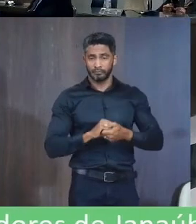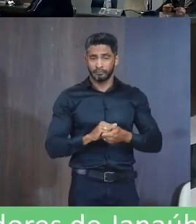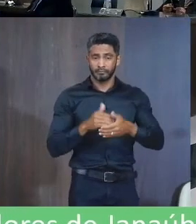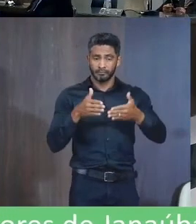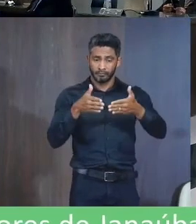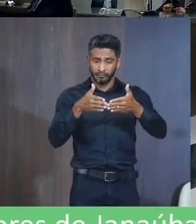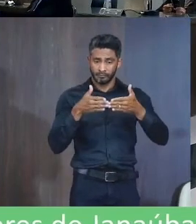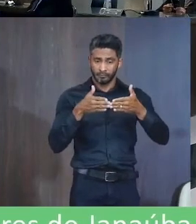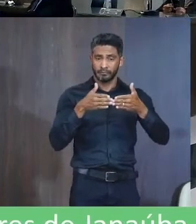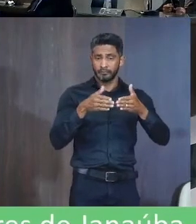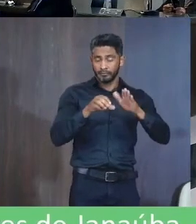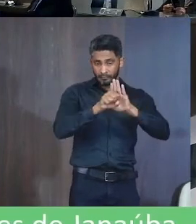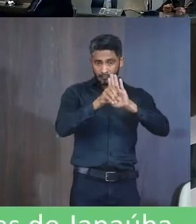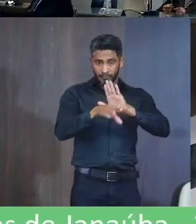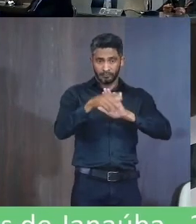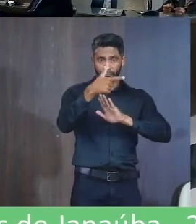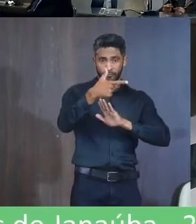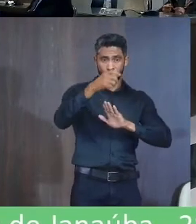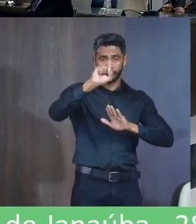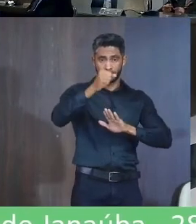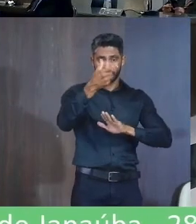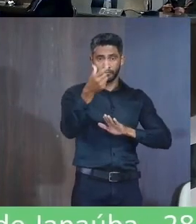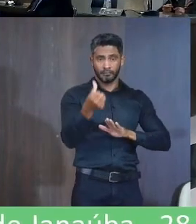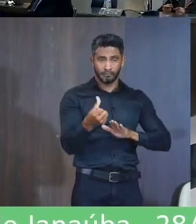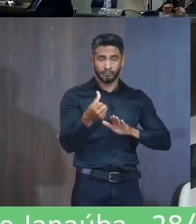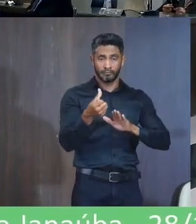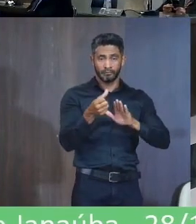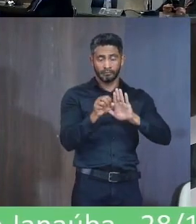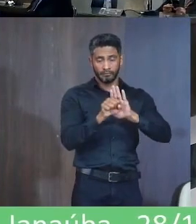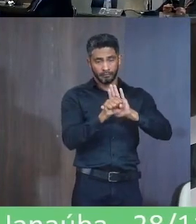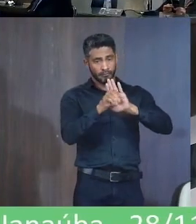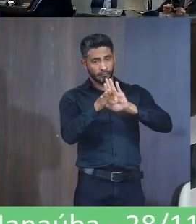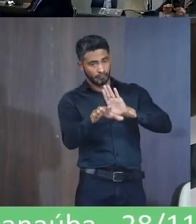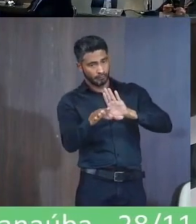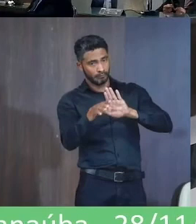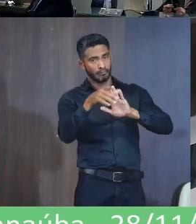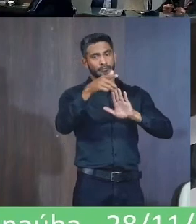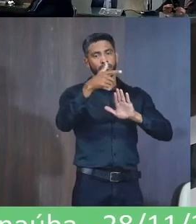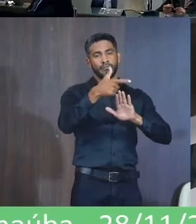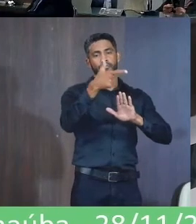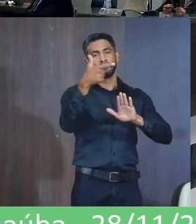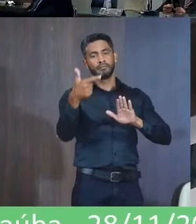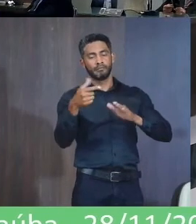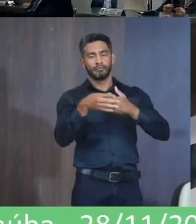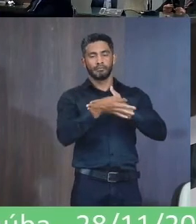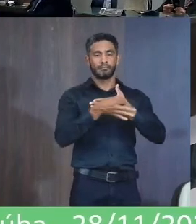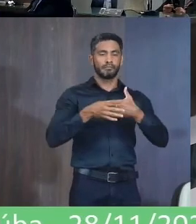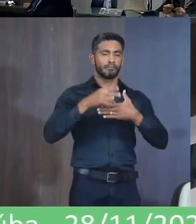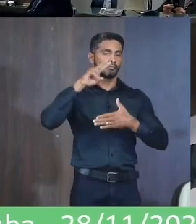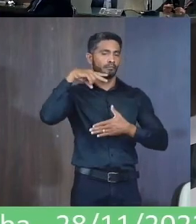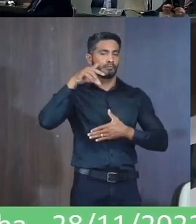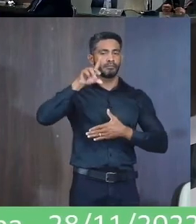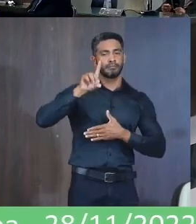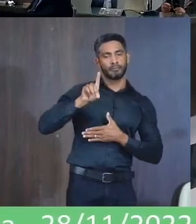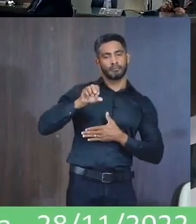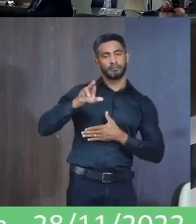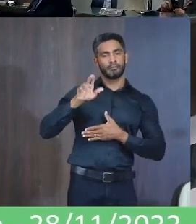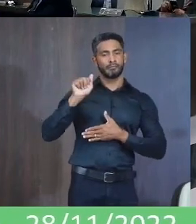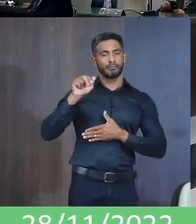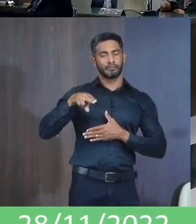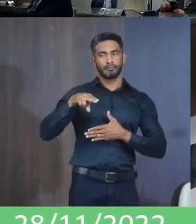Requerimento 286 2020 Indicação 286 2022 Autoria Vereador Dernan Miranda